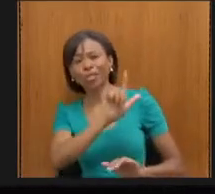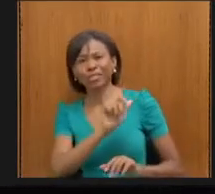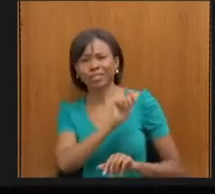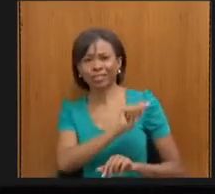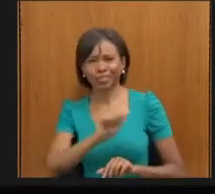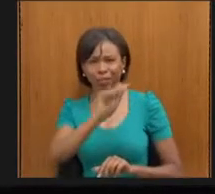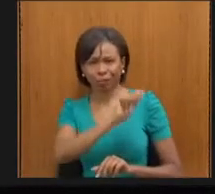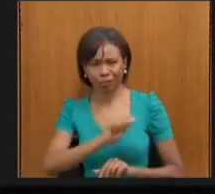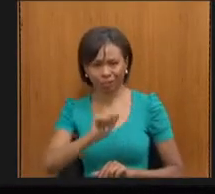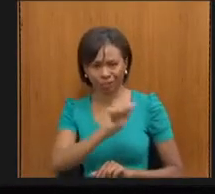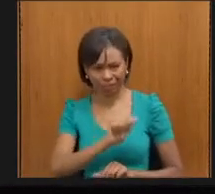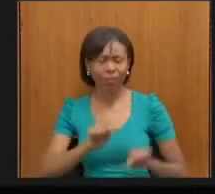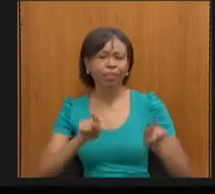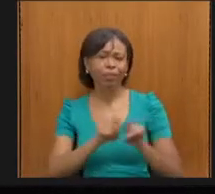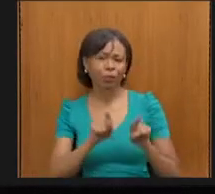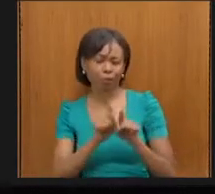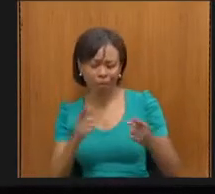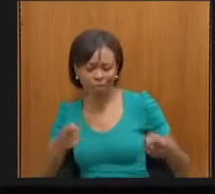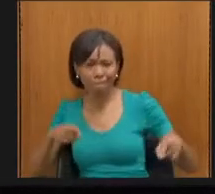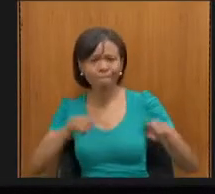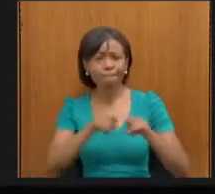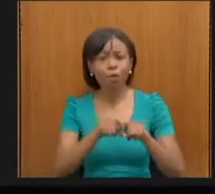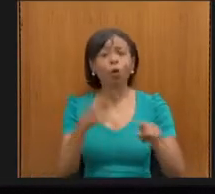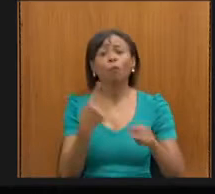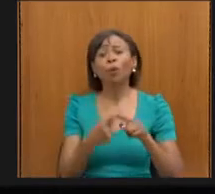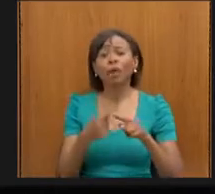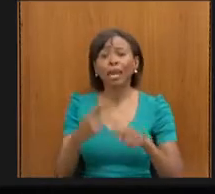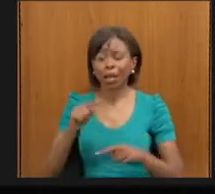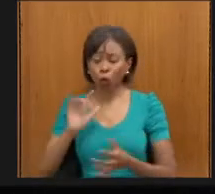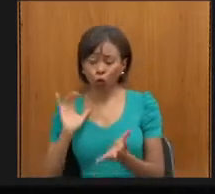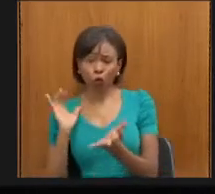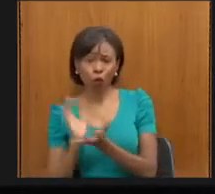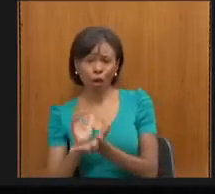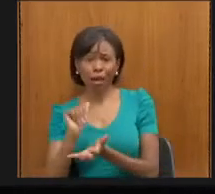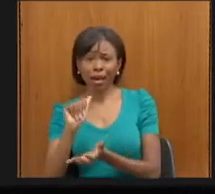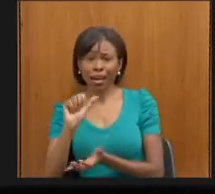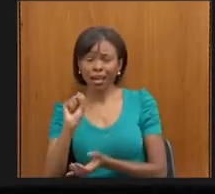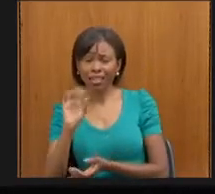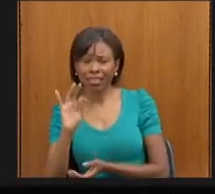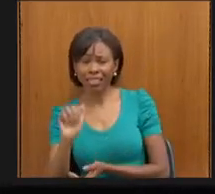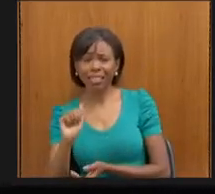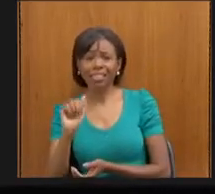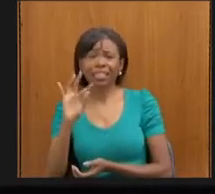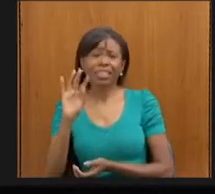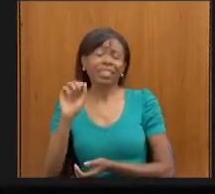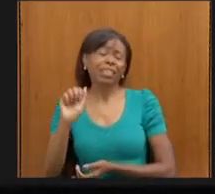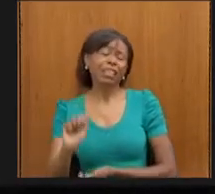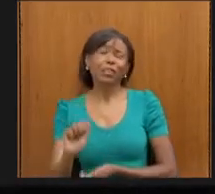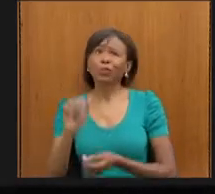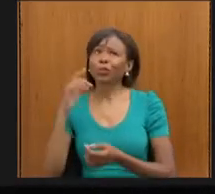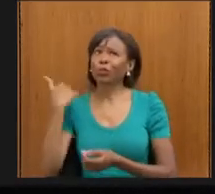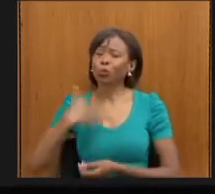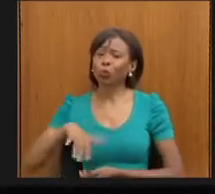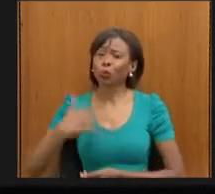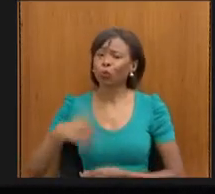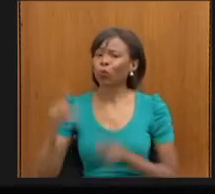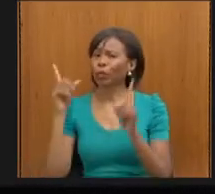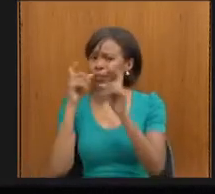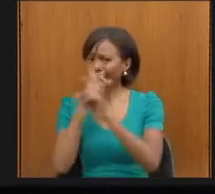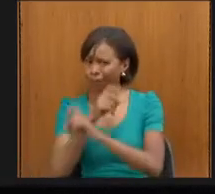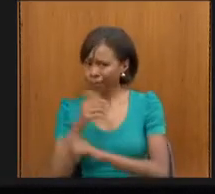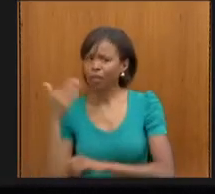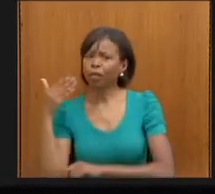nossas atividades às vezes fica muito difícil todas nós participarmos. Outro